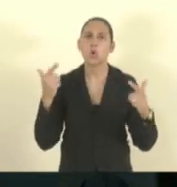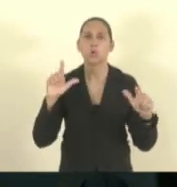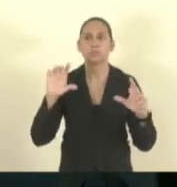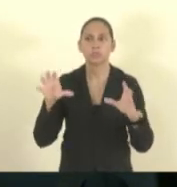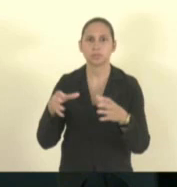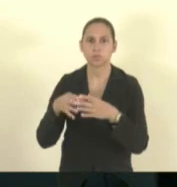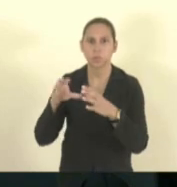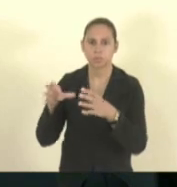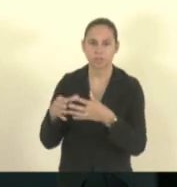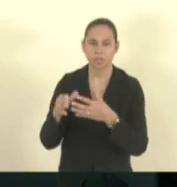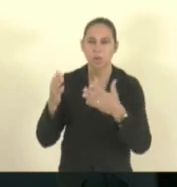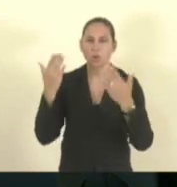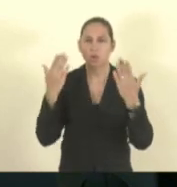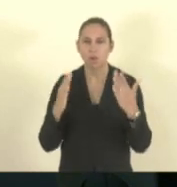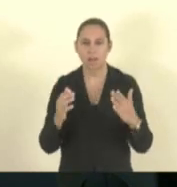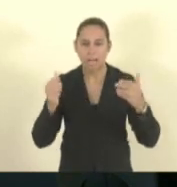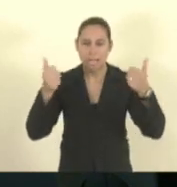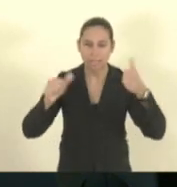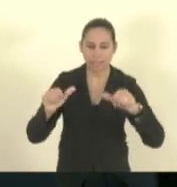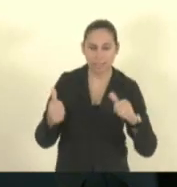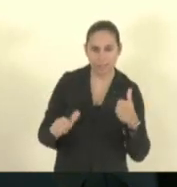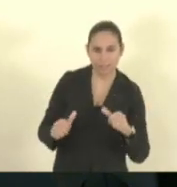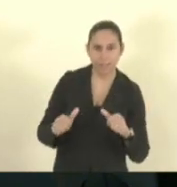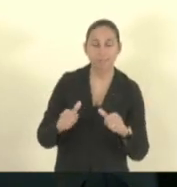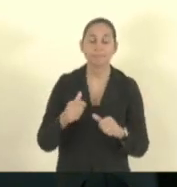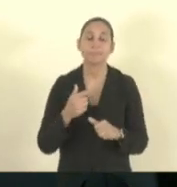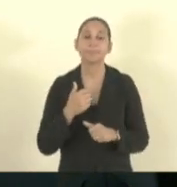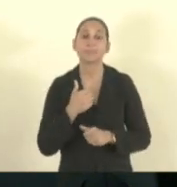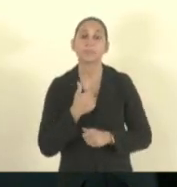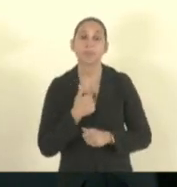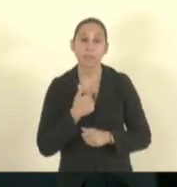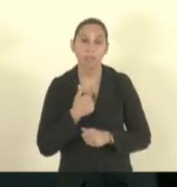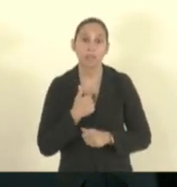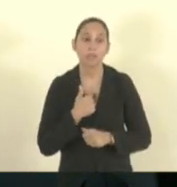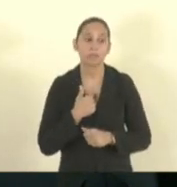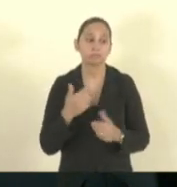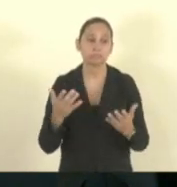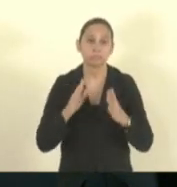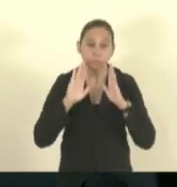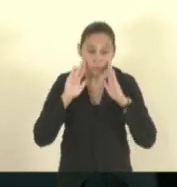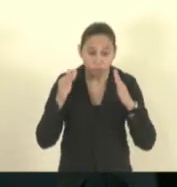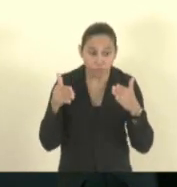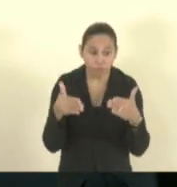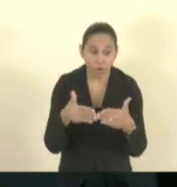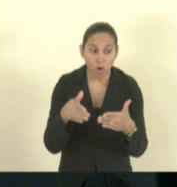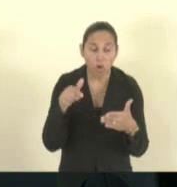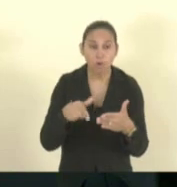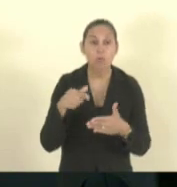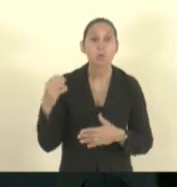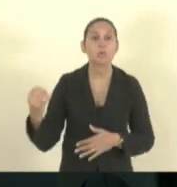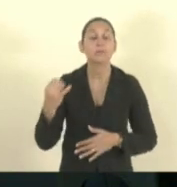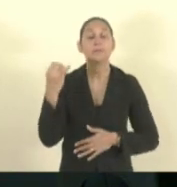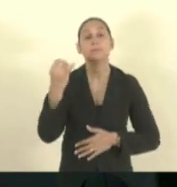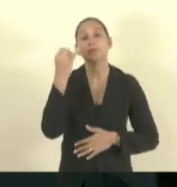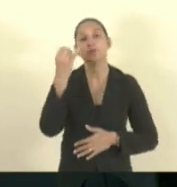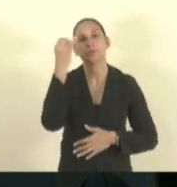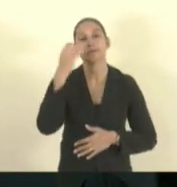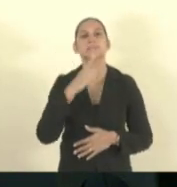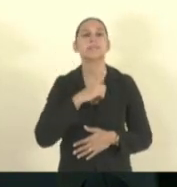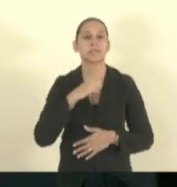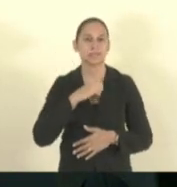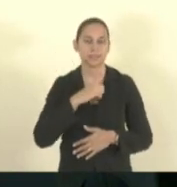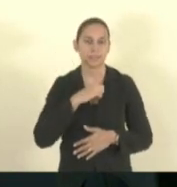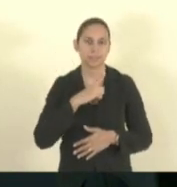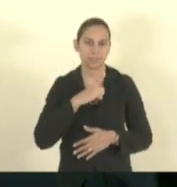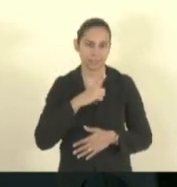de vista de analisar outras questões, eu vou me ater simplesmente à importância de a gente ter esses